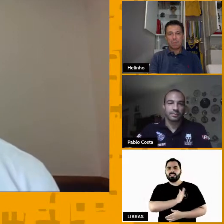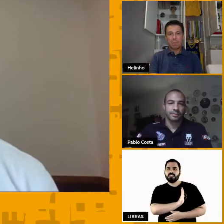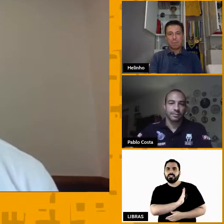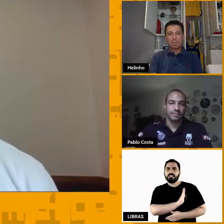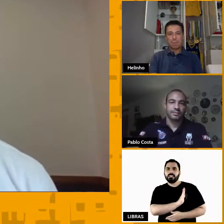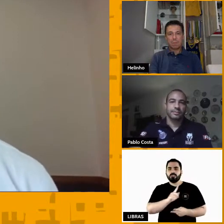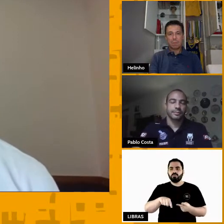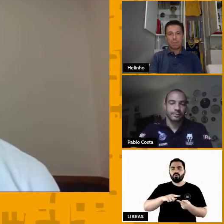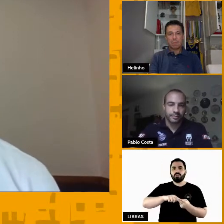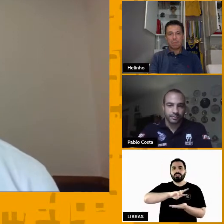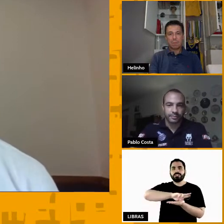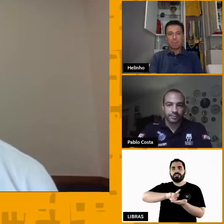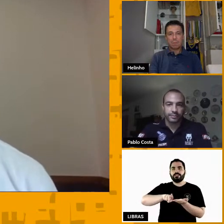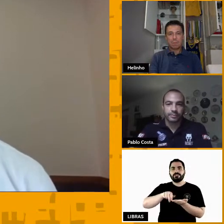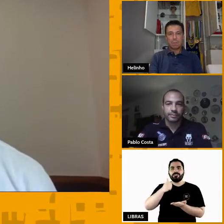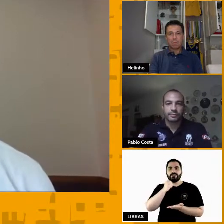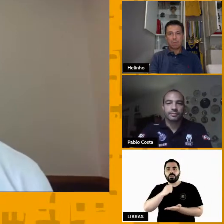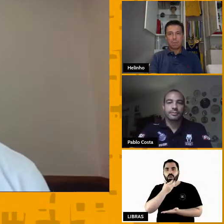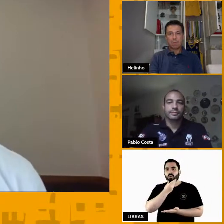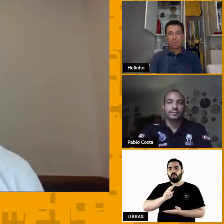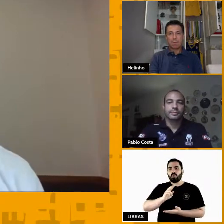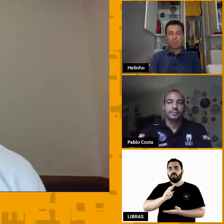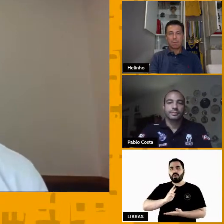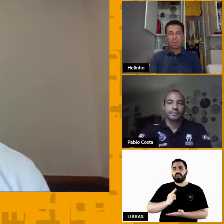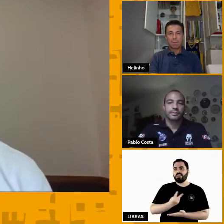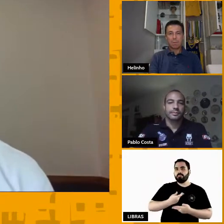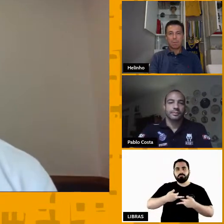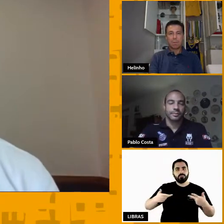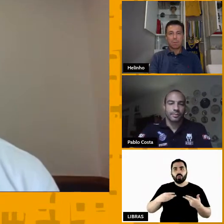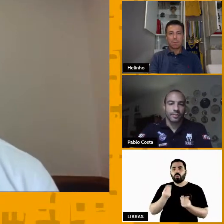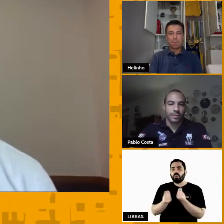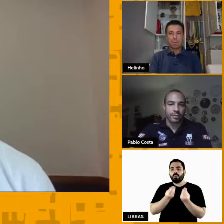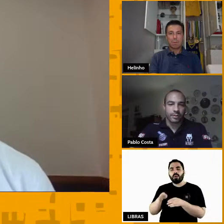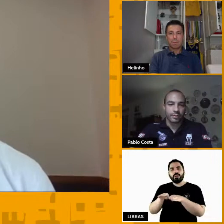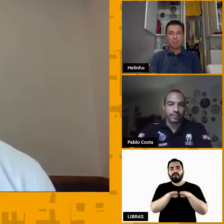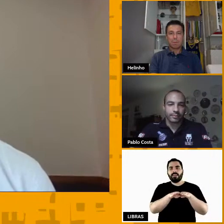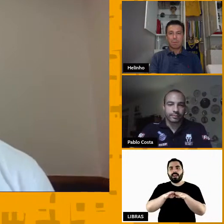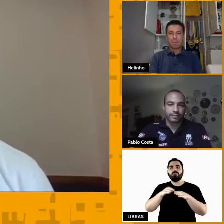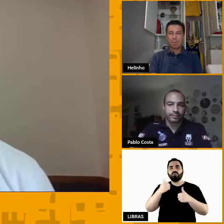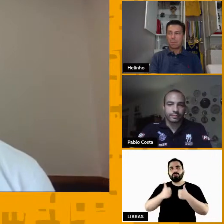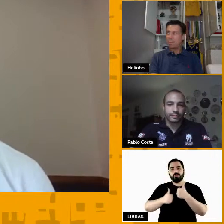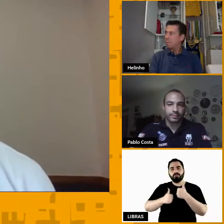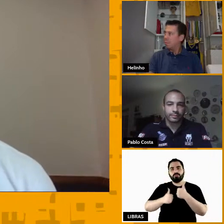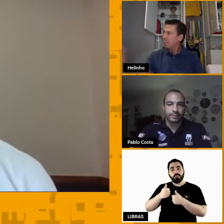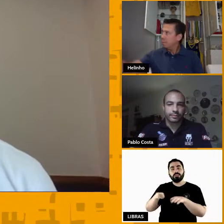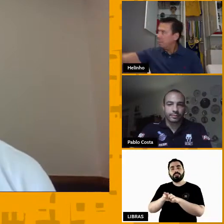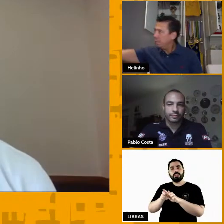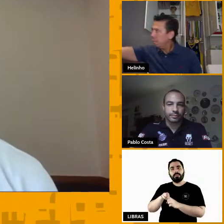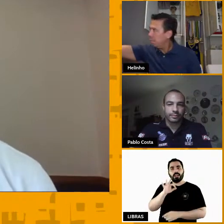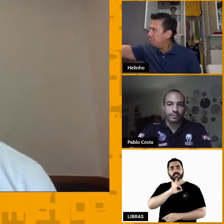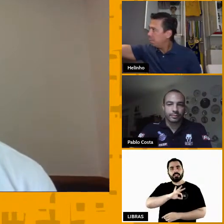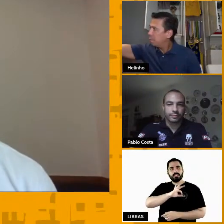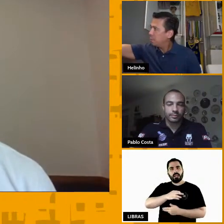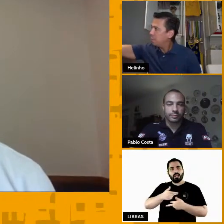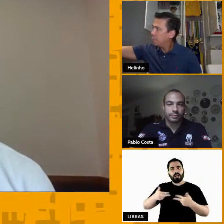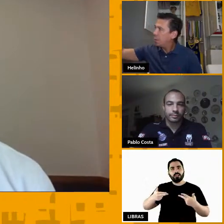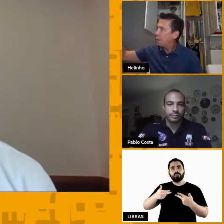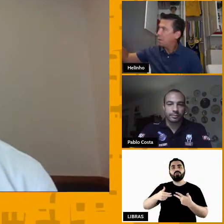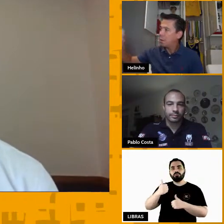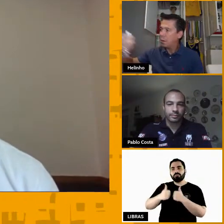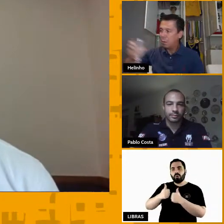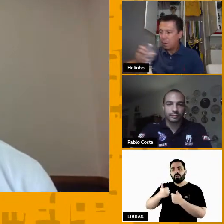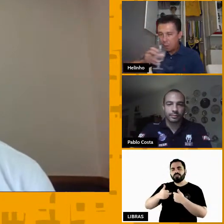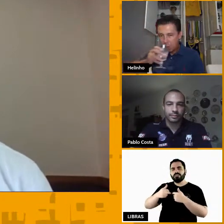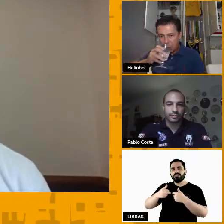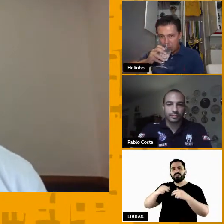equidade, a igualdade no esporte, a remuneração esportiva, e tantos outros temas que, com certeza, vão aparecer ao